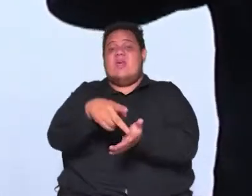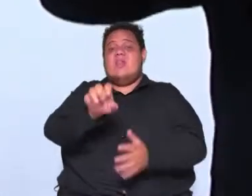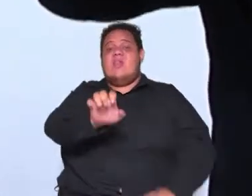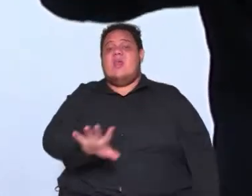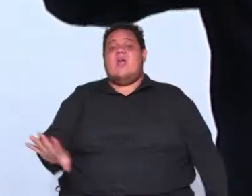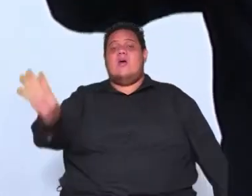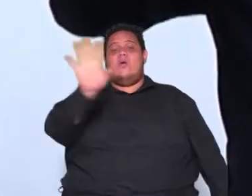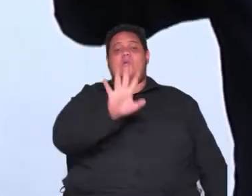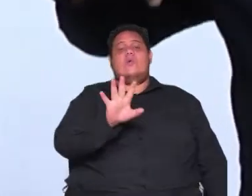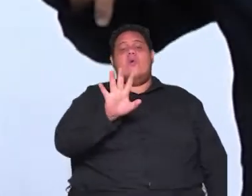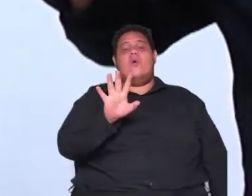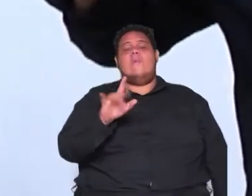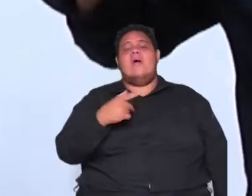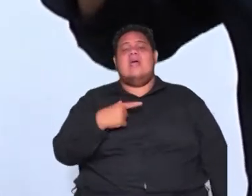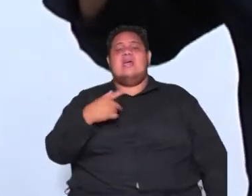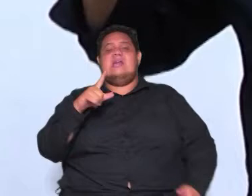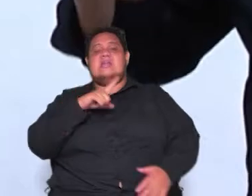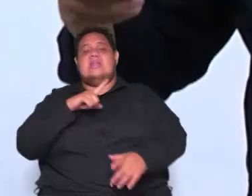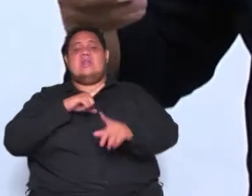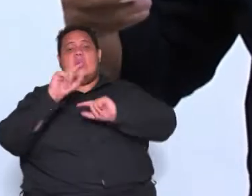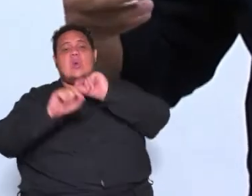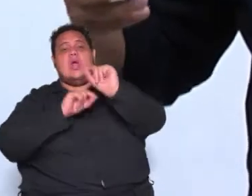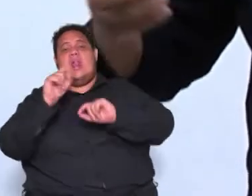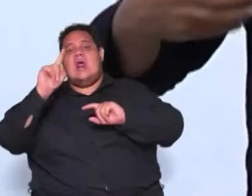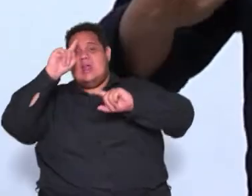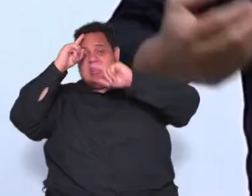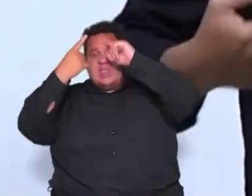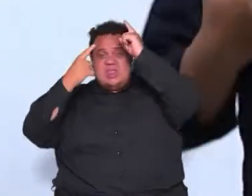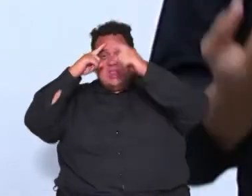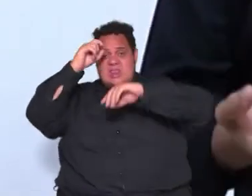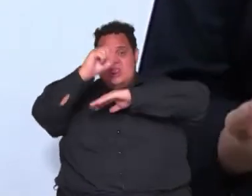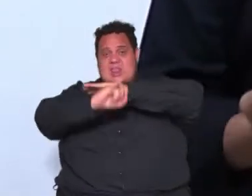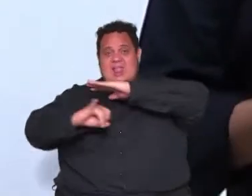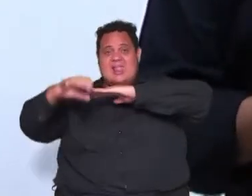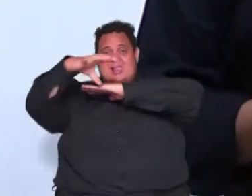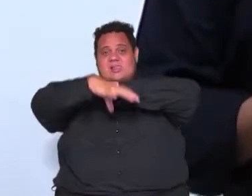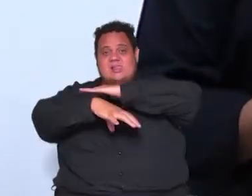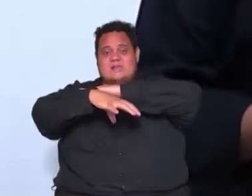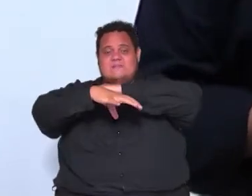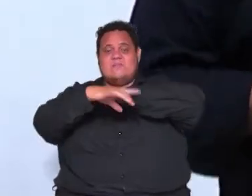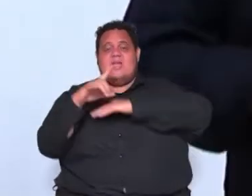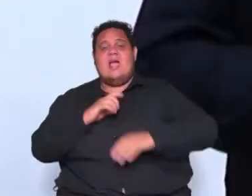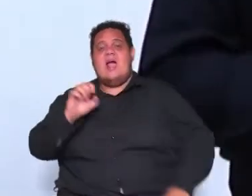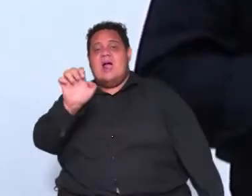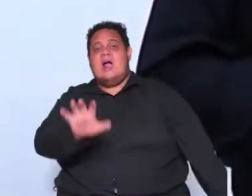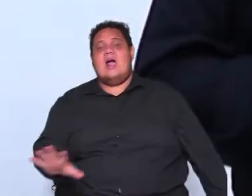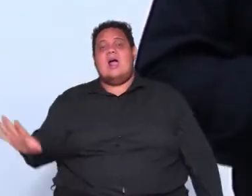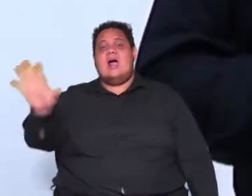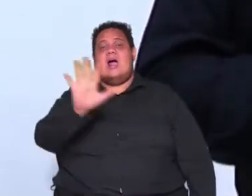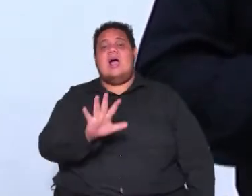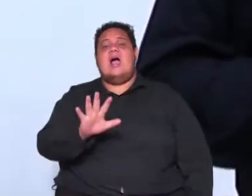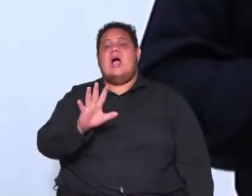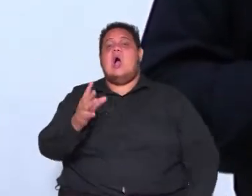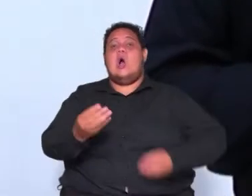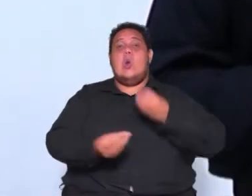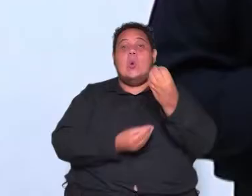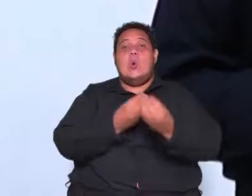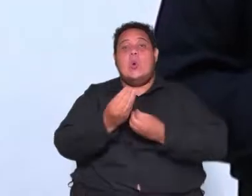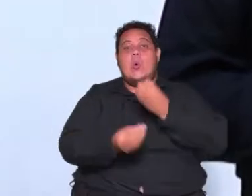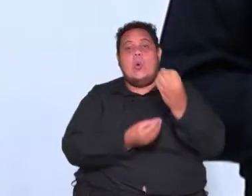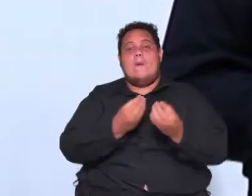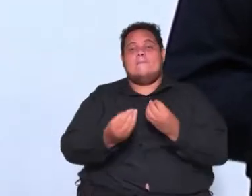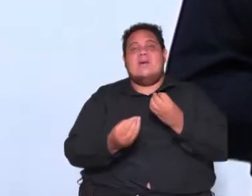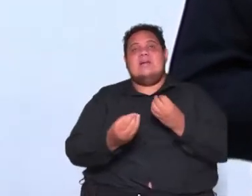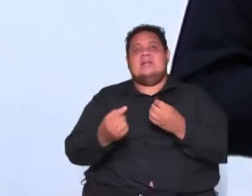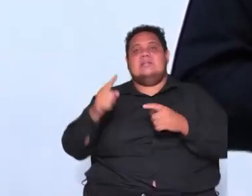estava nesse momento das ideias iluministas da propagação das ideias iluministas na Europa estava sendo abalado por essas